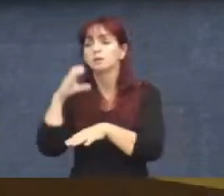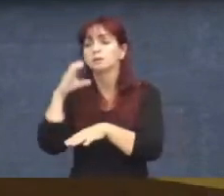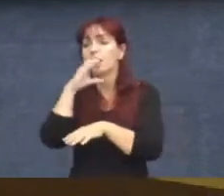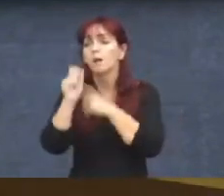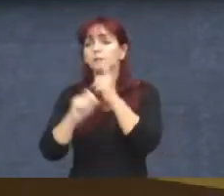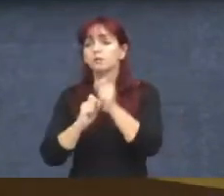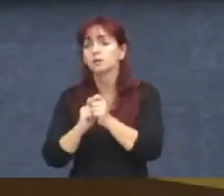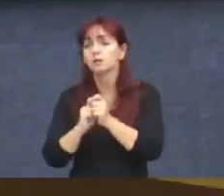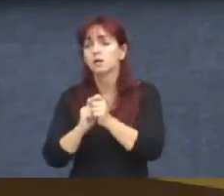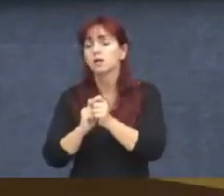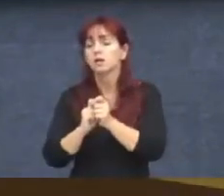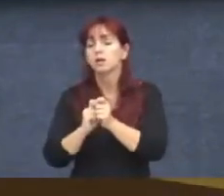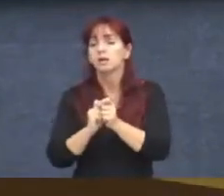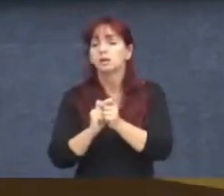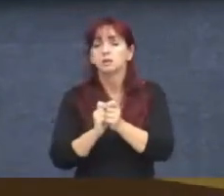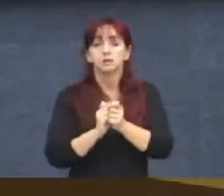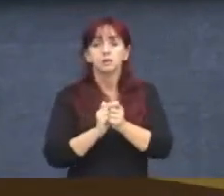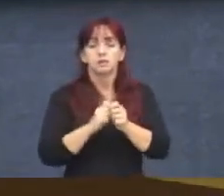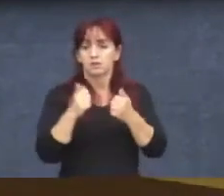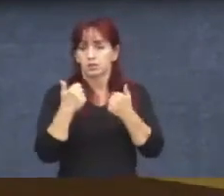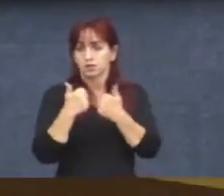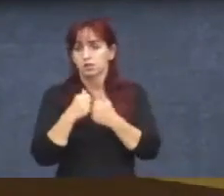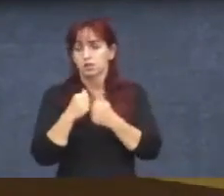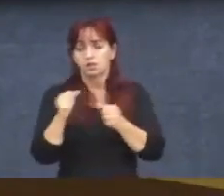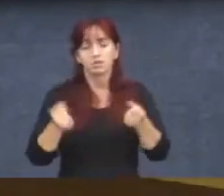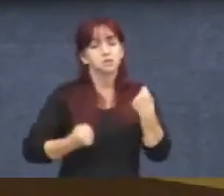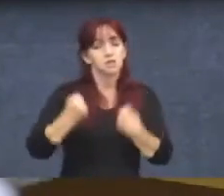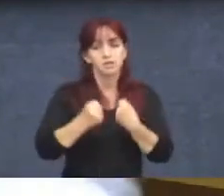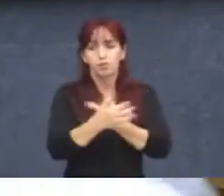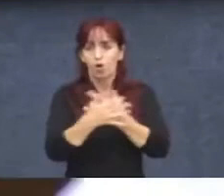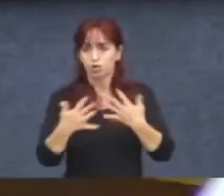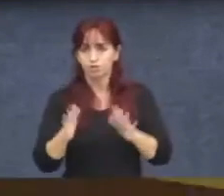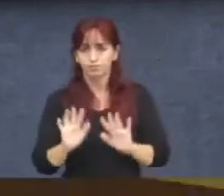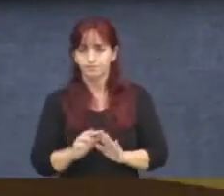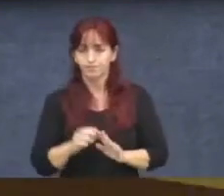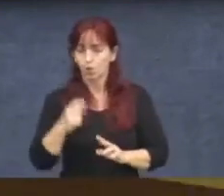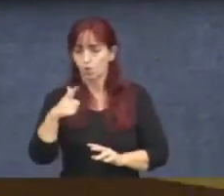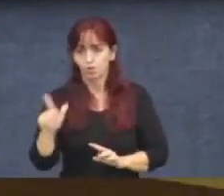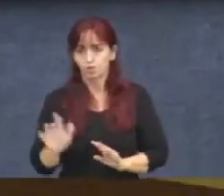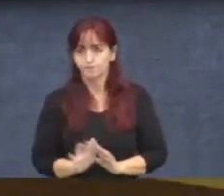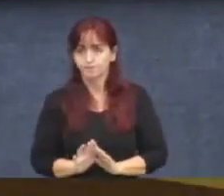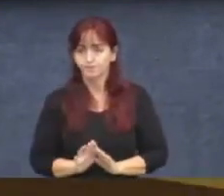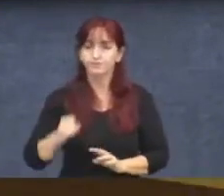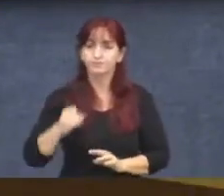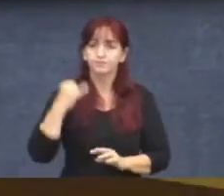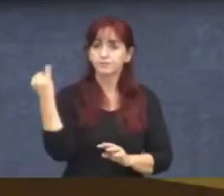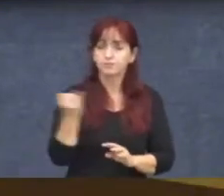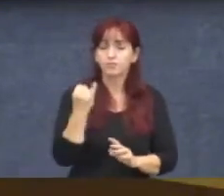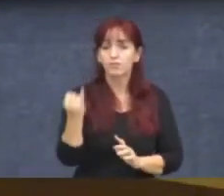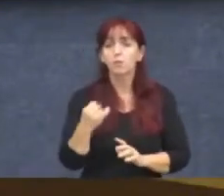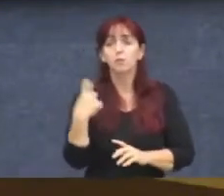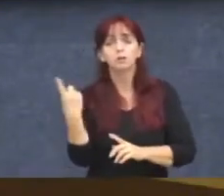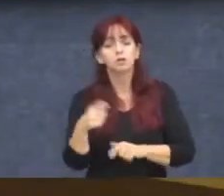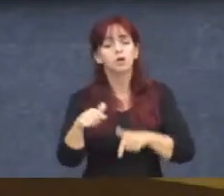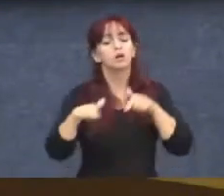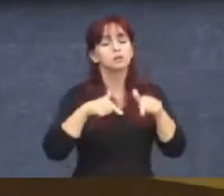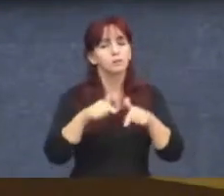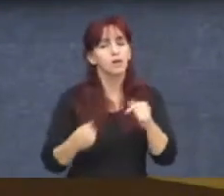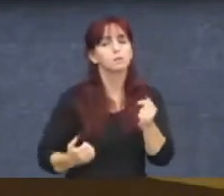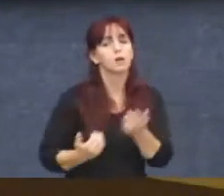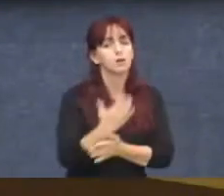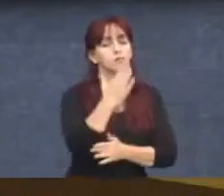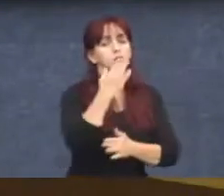exemplo, um serviço de transporte por aplicativo. Então, é fundamental a gente trabalhar aqui pela aprovação do projeto 446.